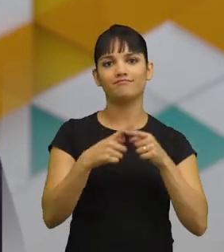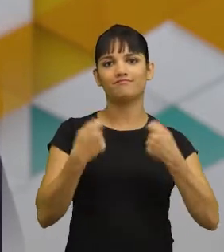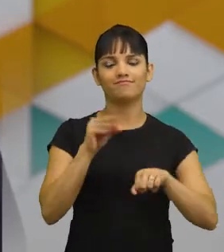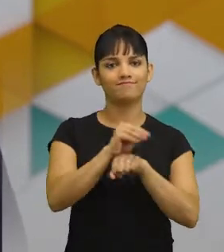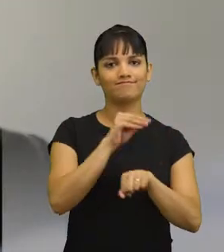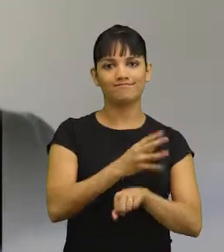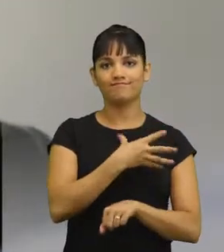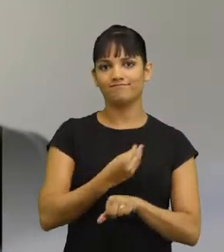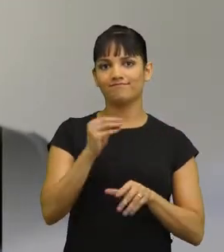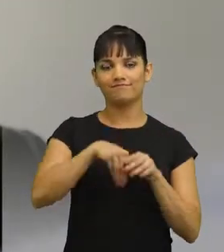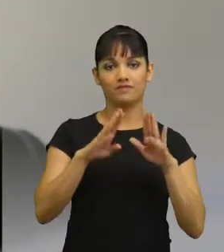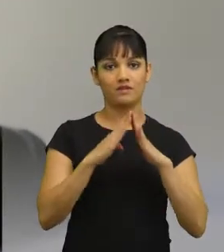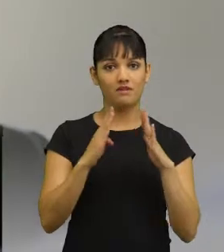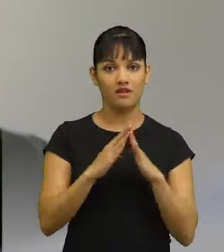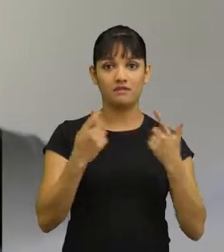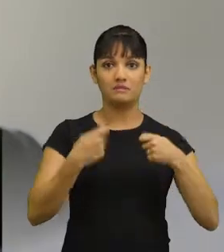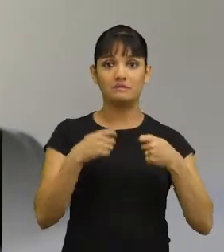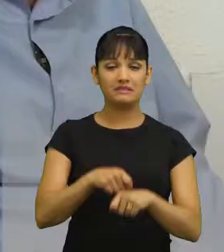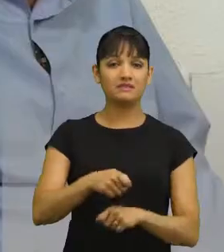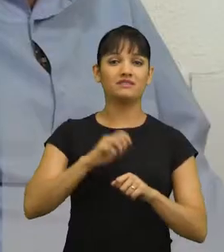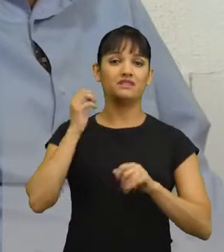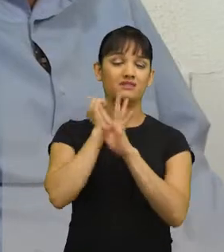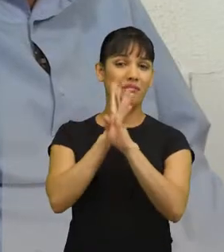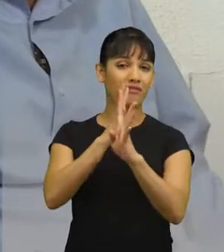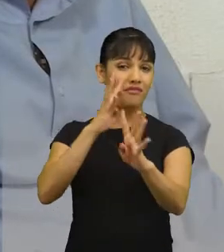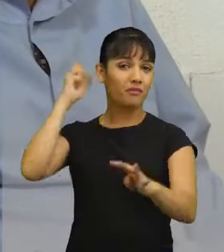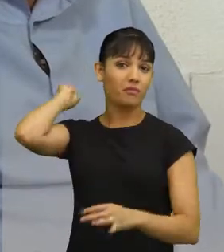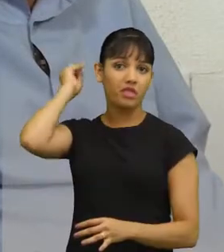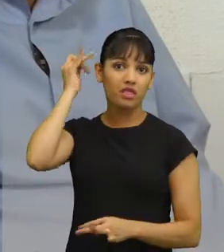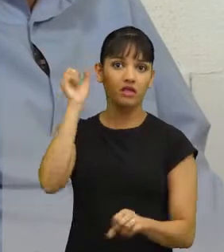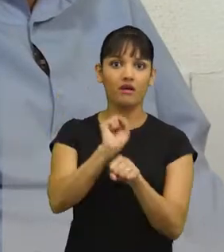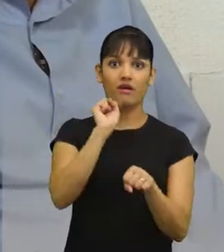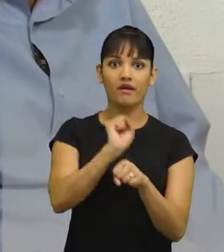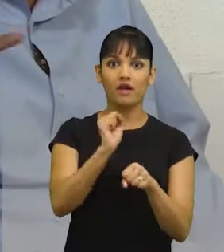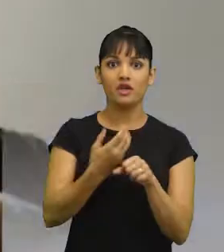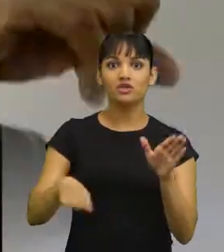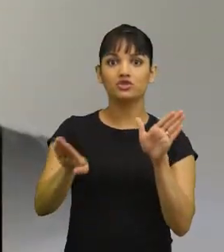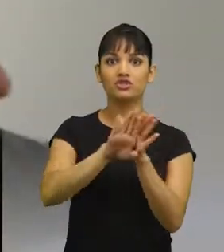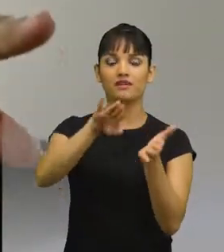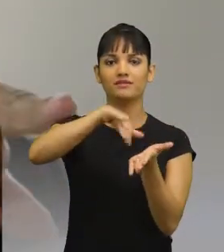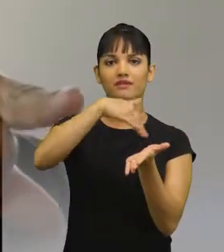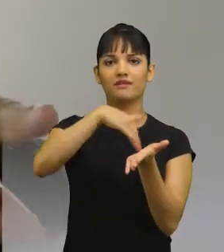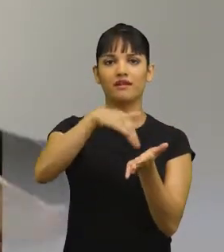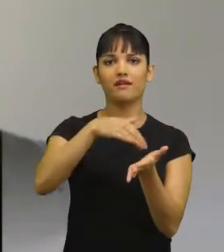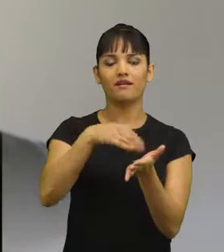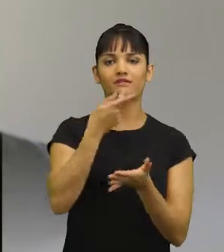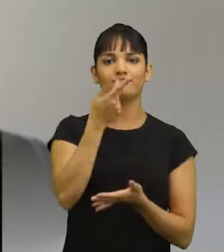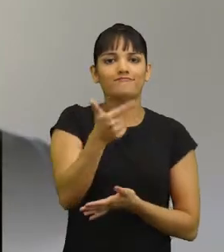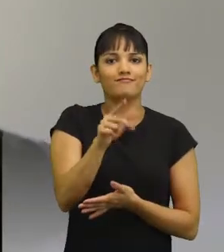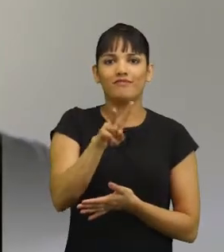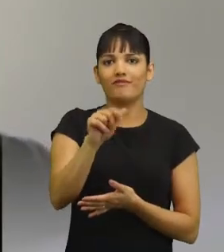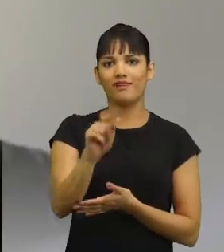filhos em casa. A gente tem que ficar de madrugada em fila, esperando, e ainda chega lá na janelinha do colégio da secretaria